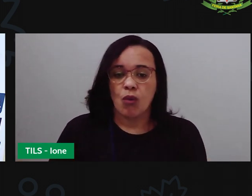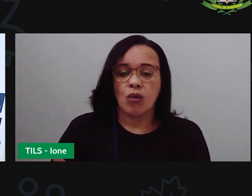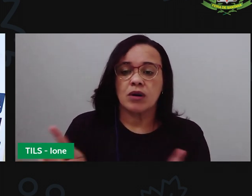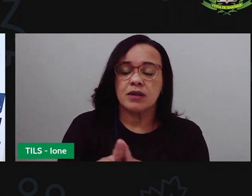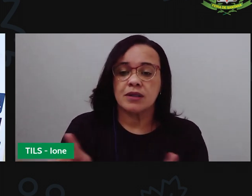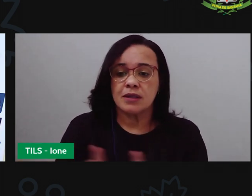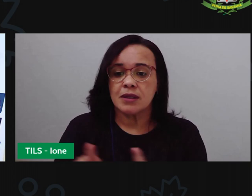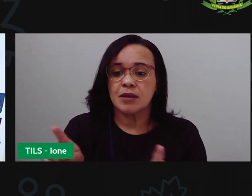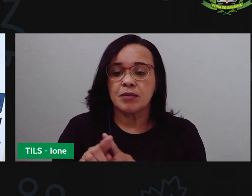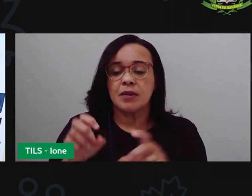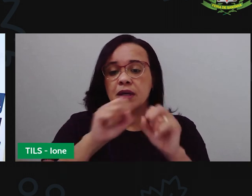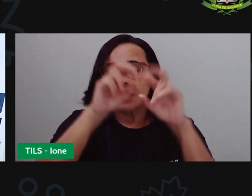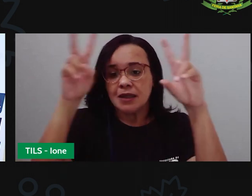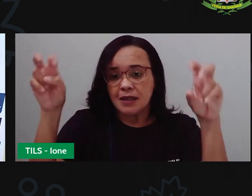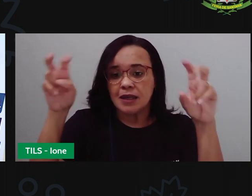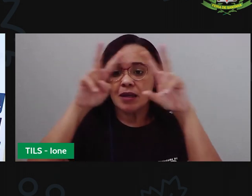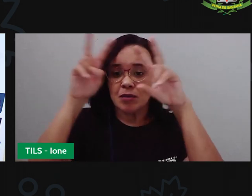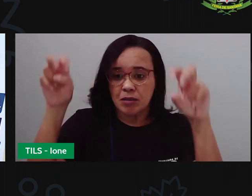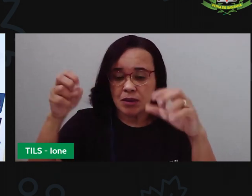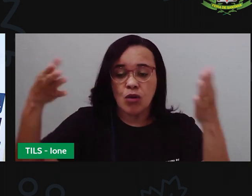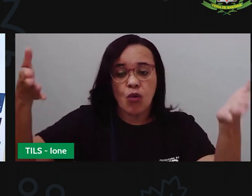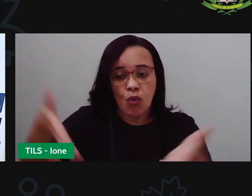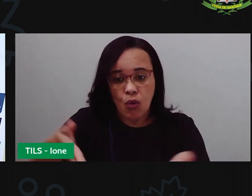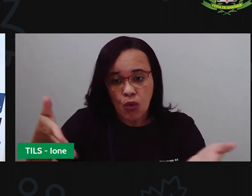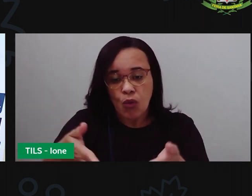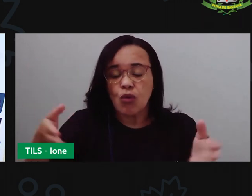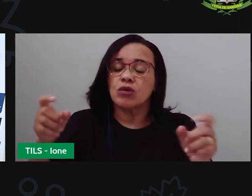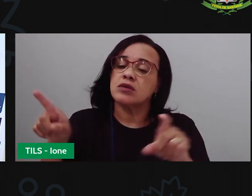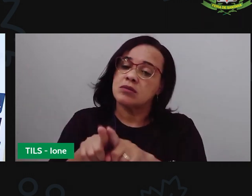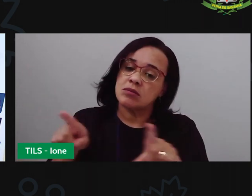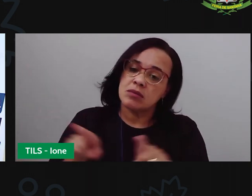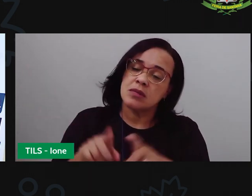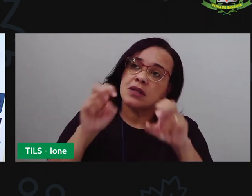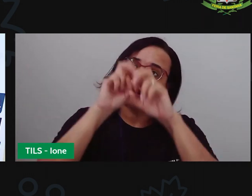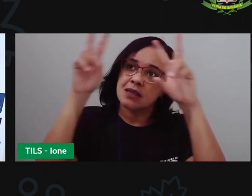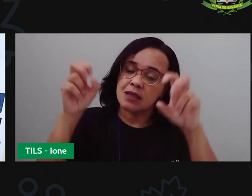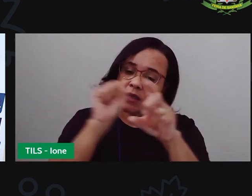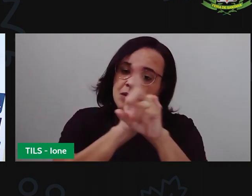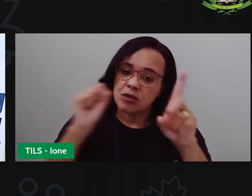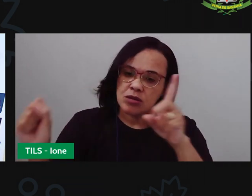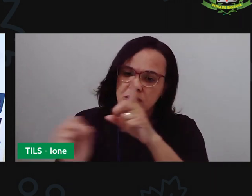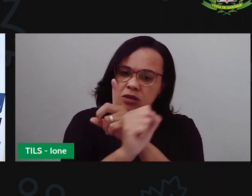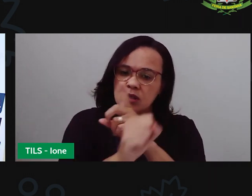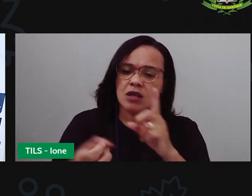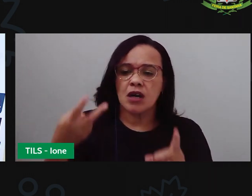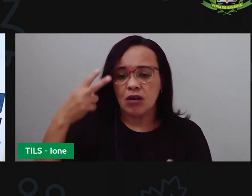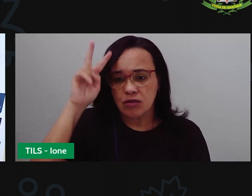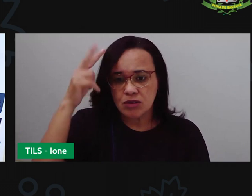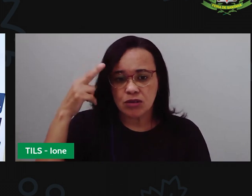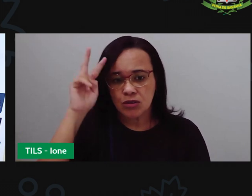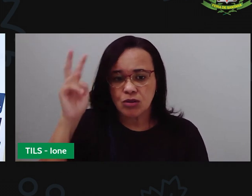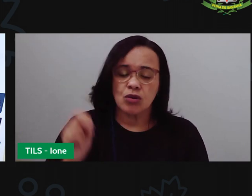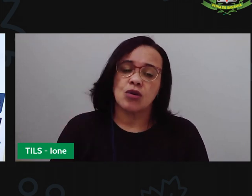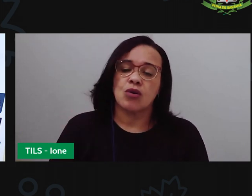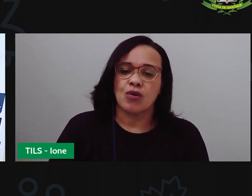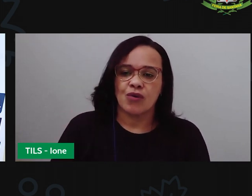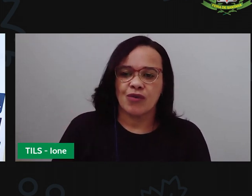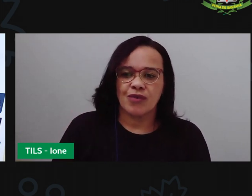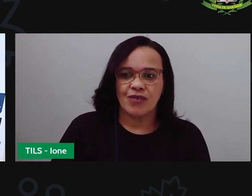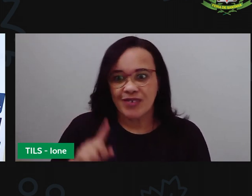atualidade, sobre temas sociais, políticos, históricos, também sobre causos,